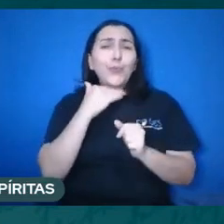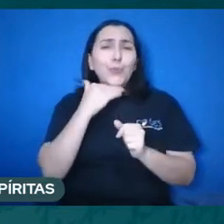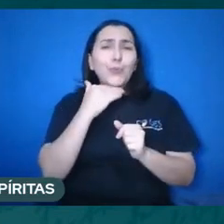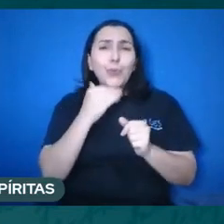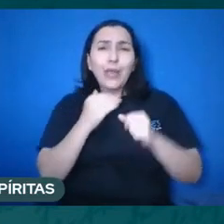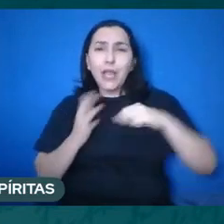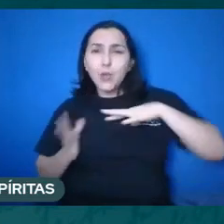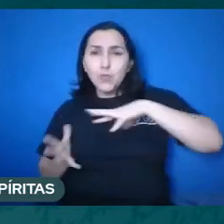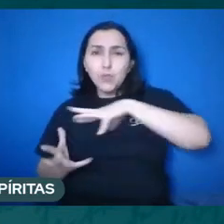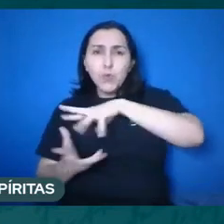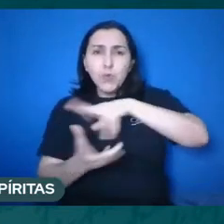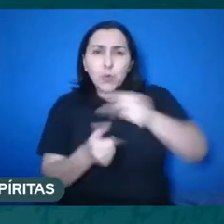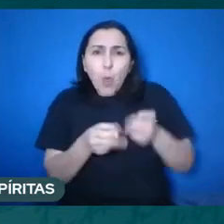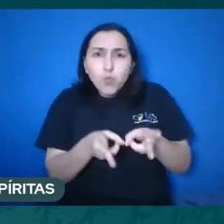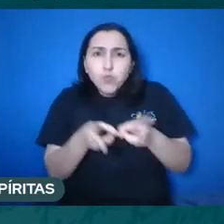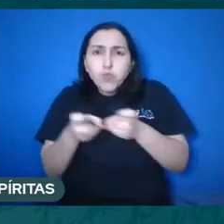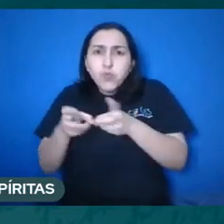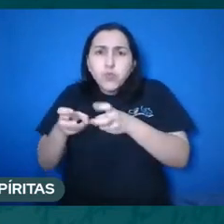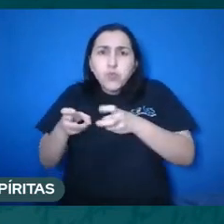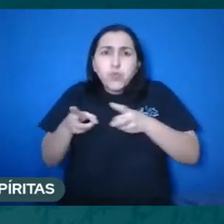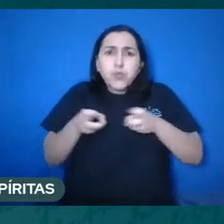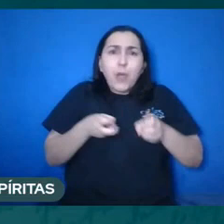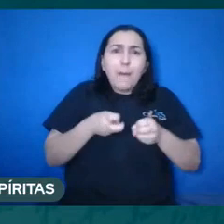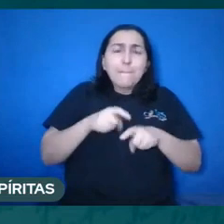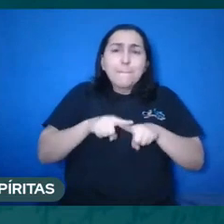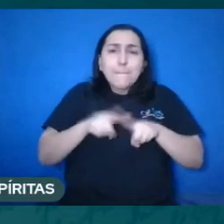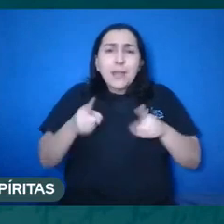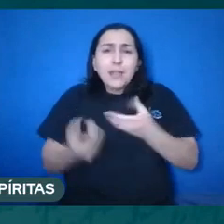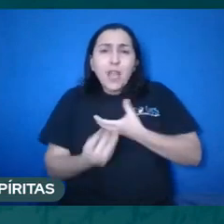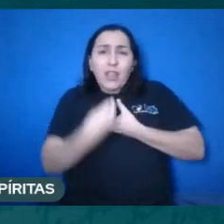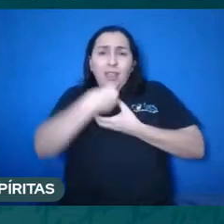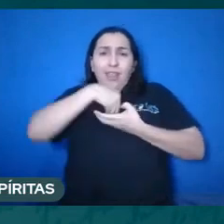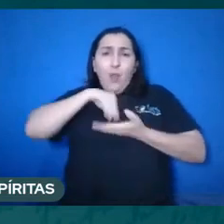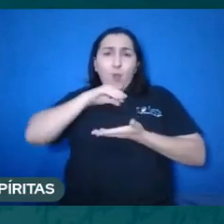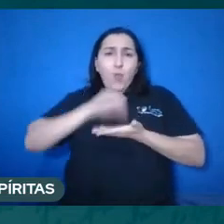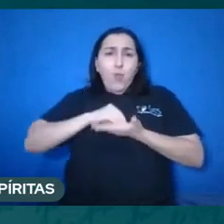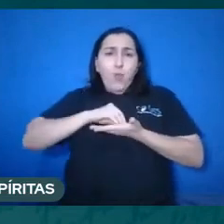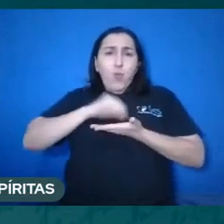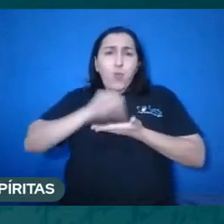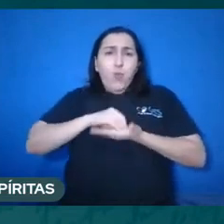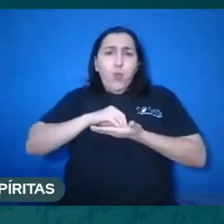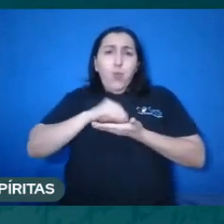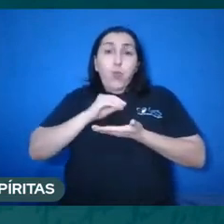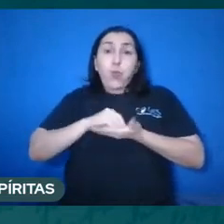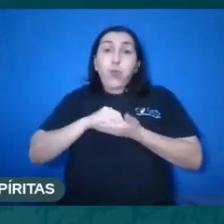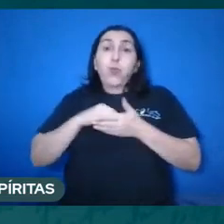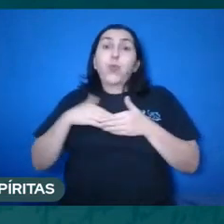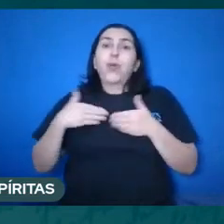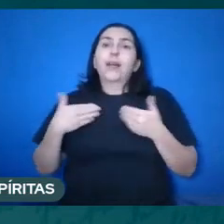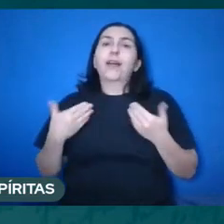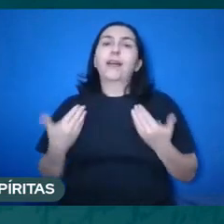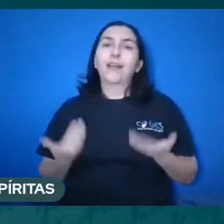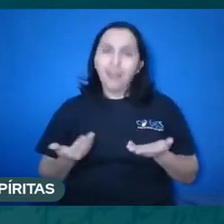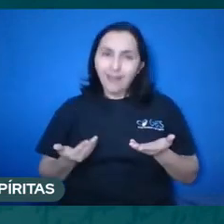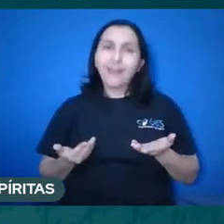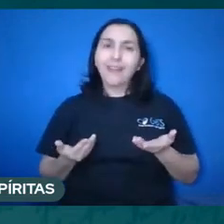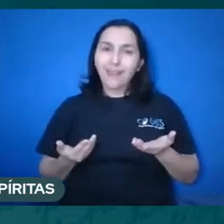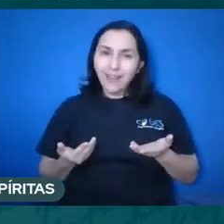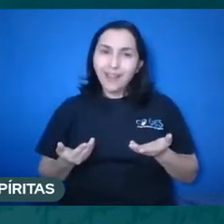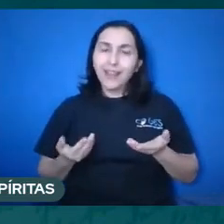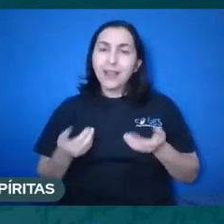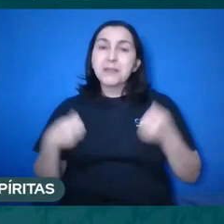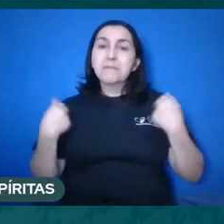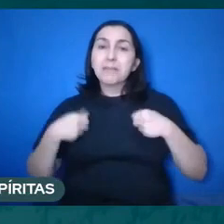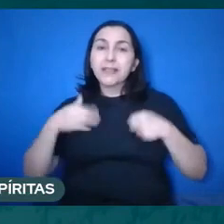todo e perder a nossa alma? Então a gente pode começar a compreender sucesso e até esse conceito de